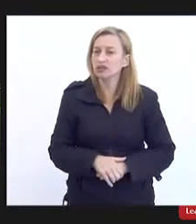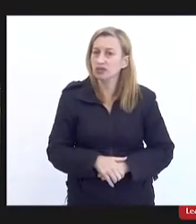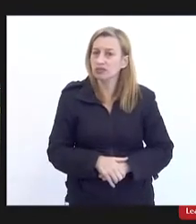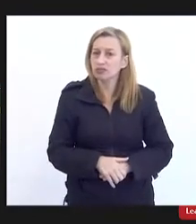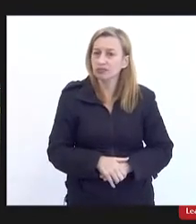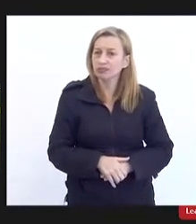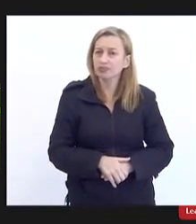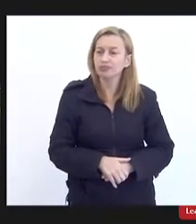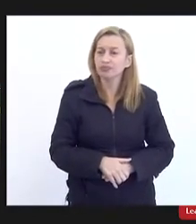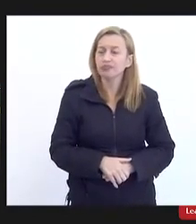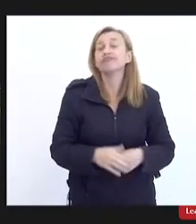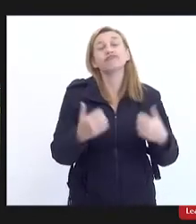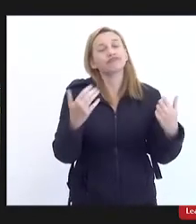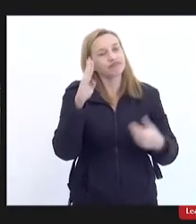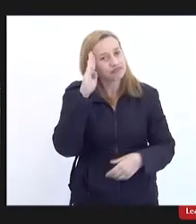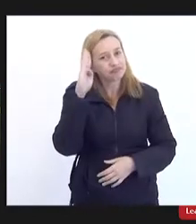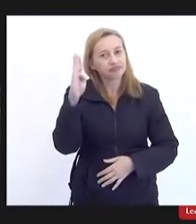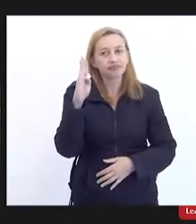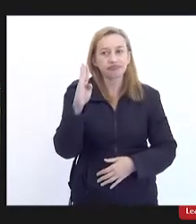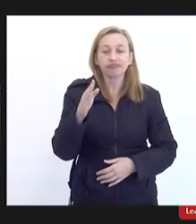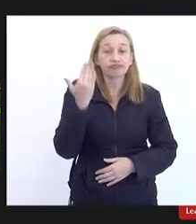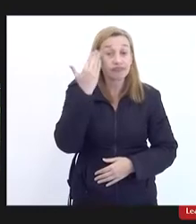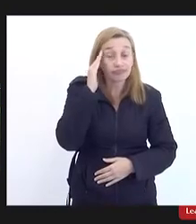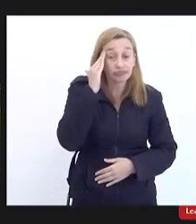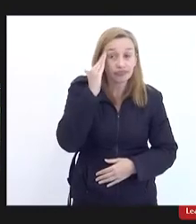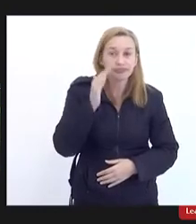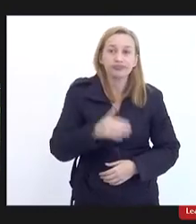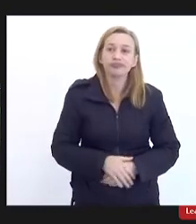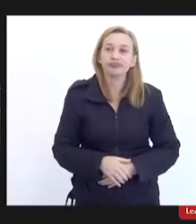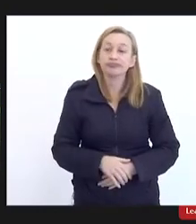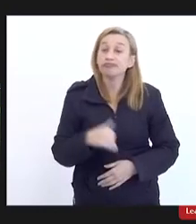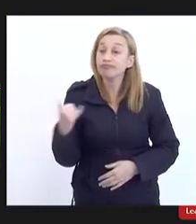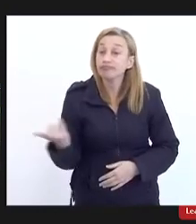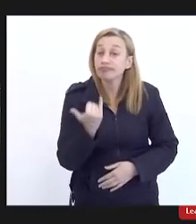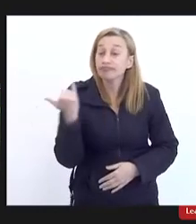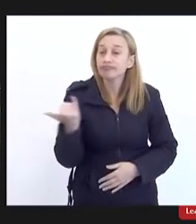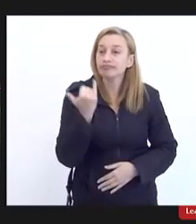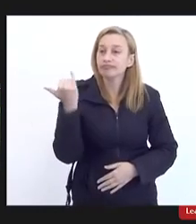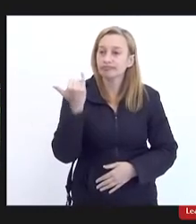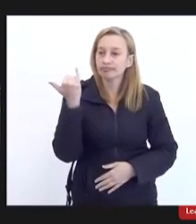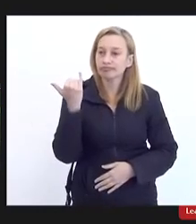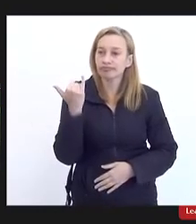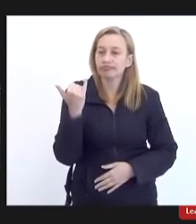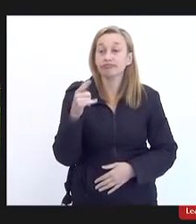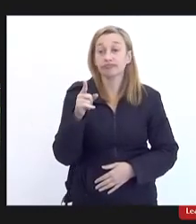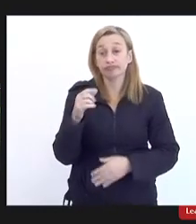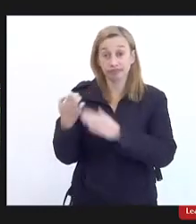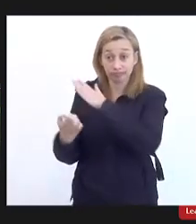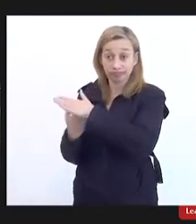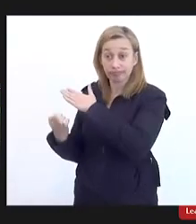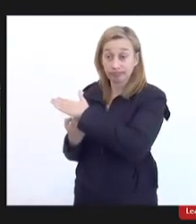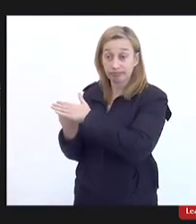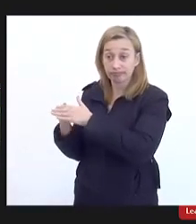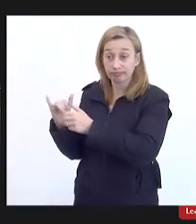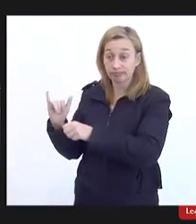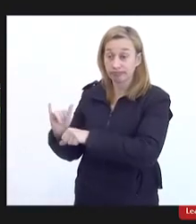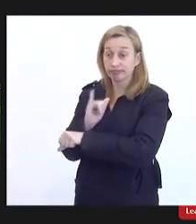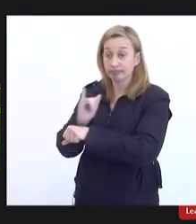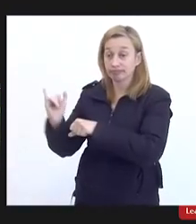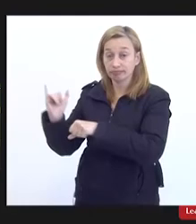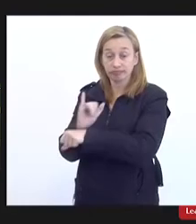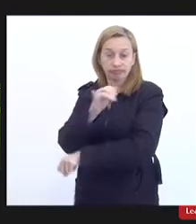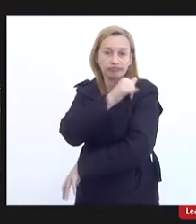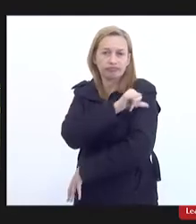e principalmente por entender a importância dessa empresa estratégica para o Rio de